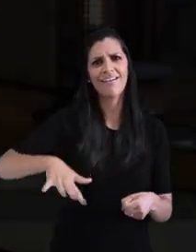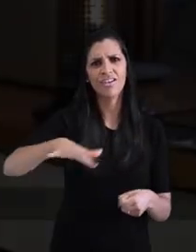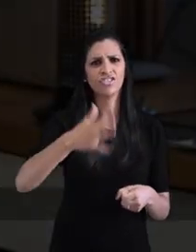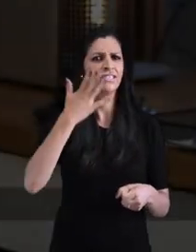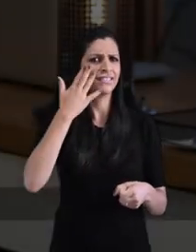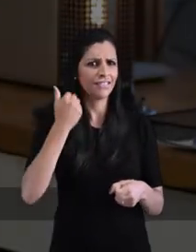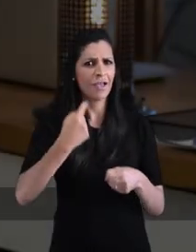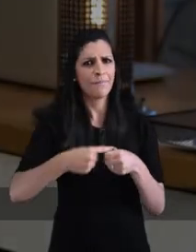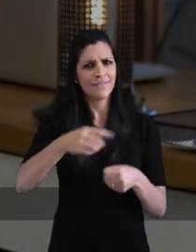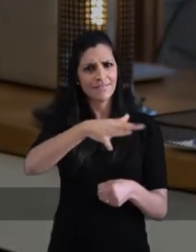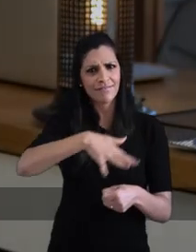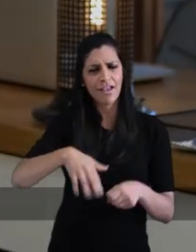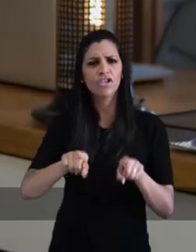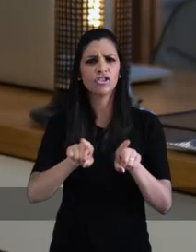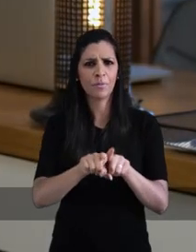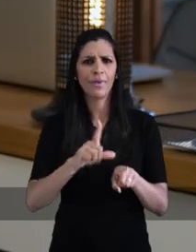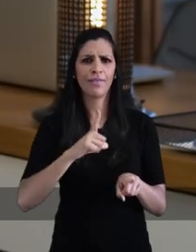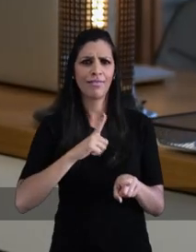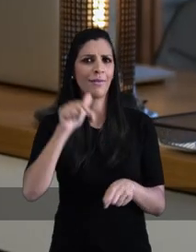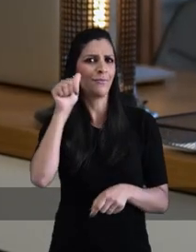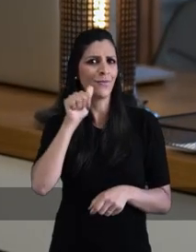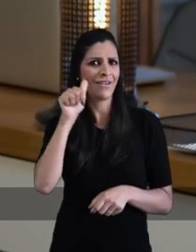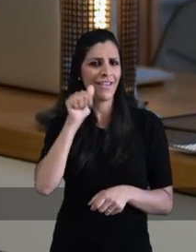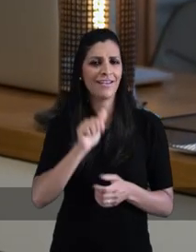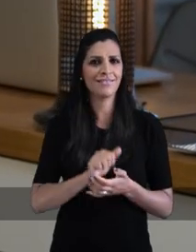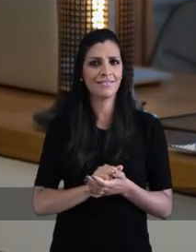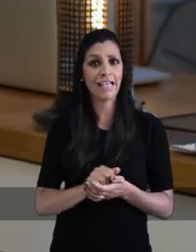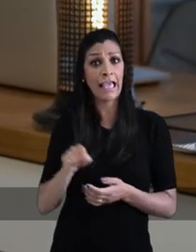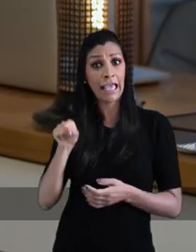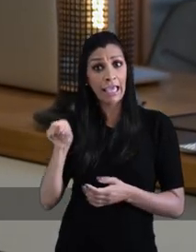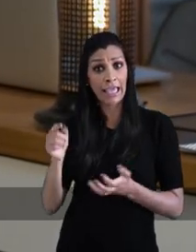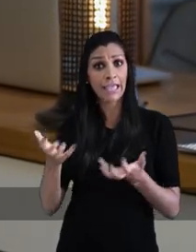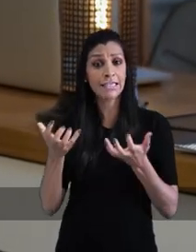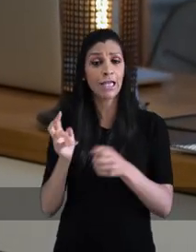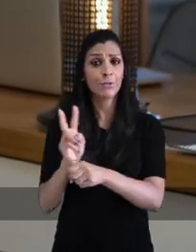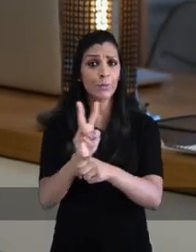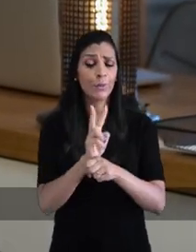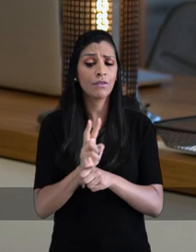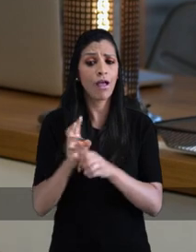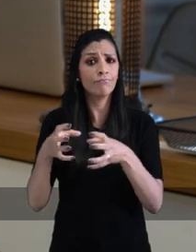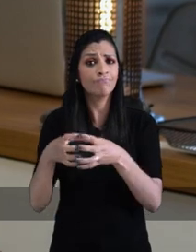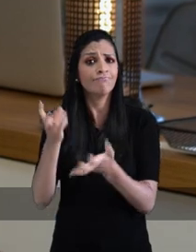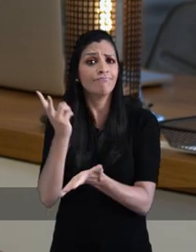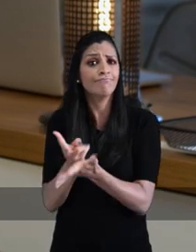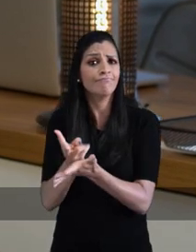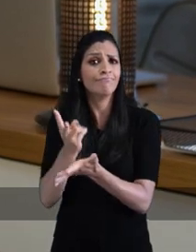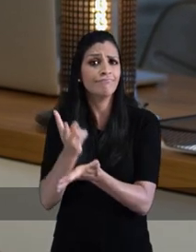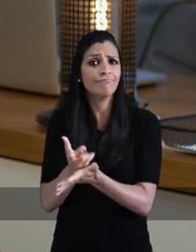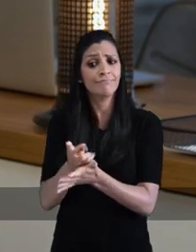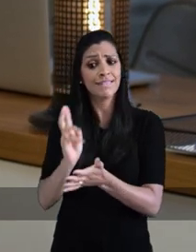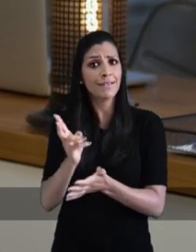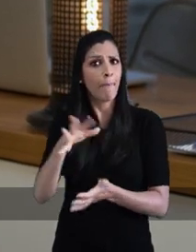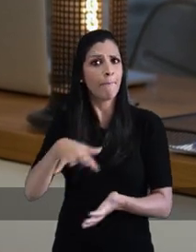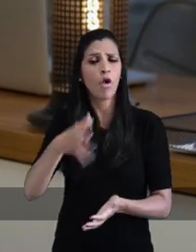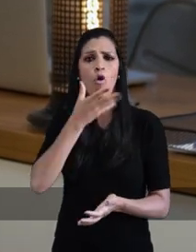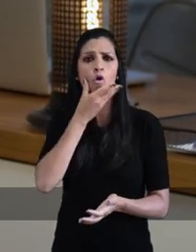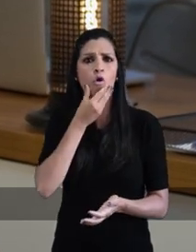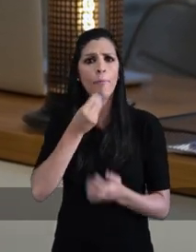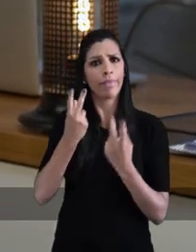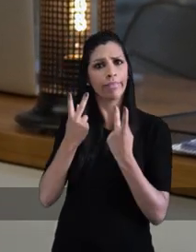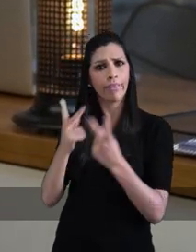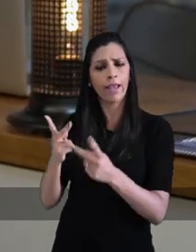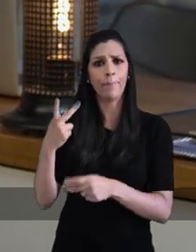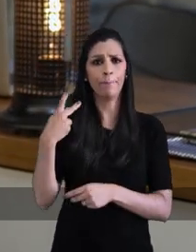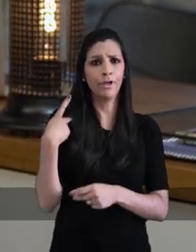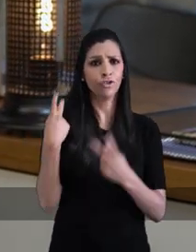Nós queremos cuidar da cidade inteira e nós sabemos que na cidade inteira também existem as mulheres. E eles querem cuidar